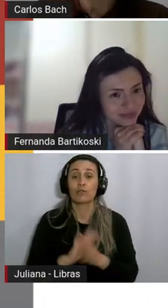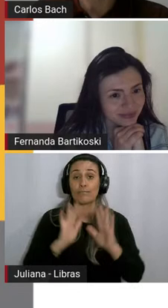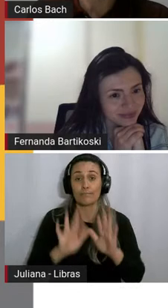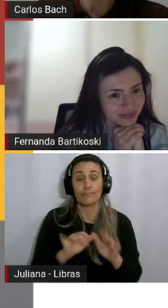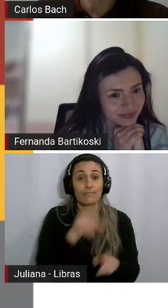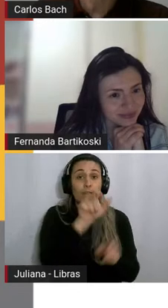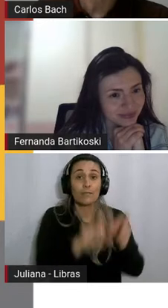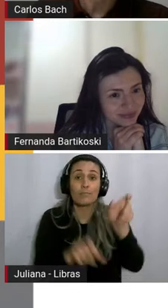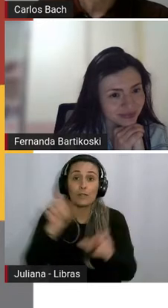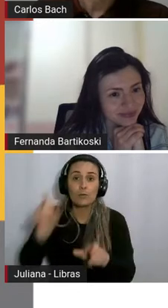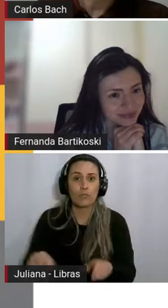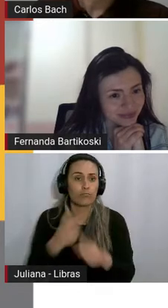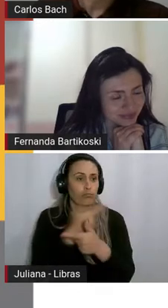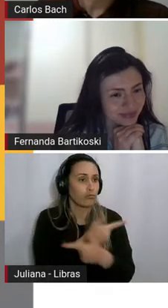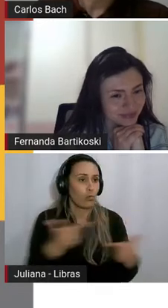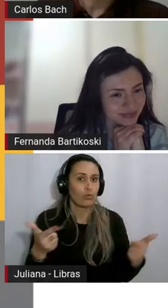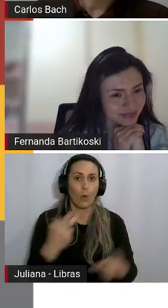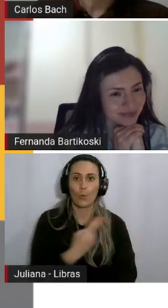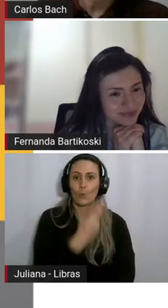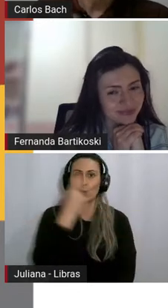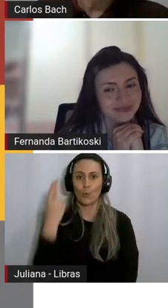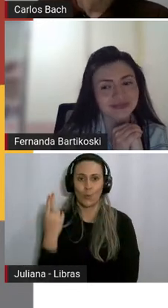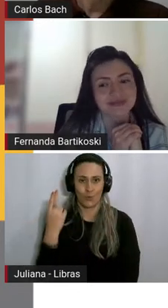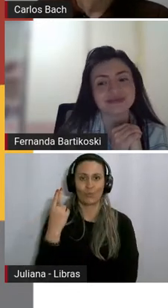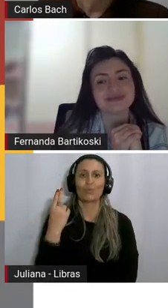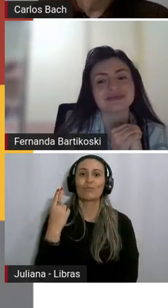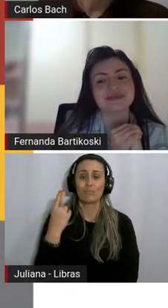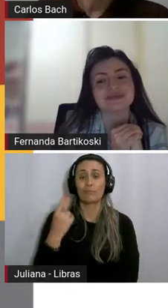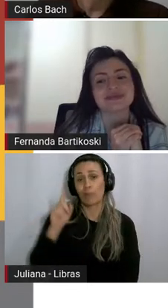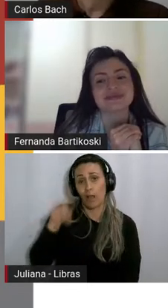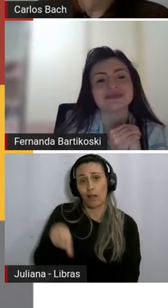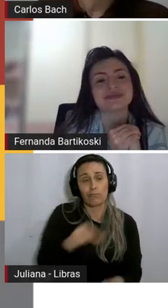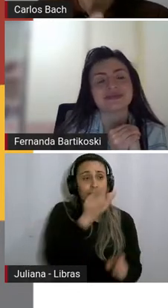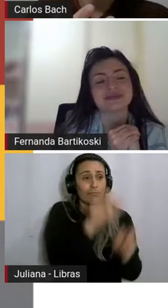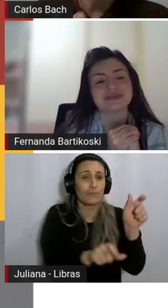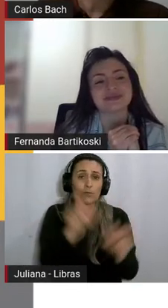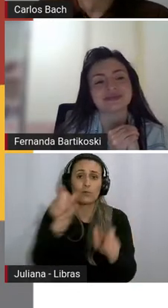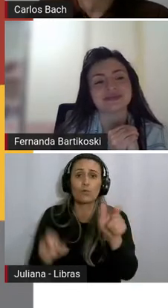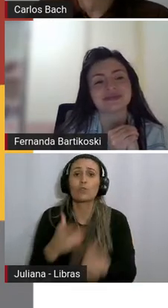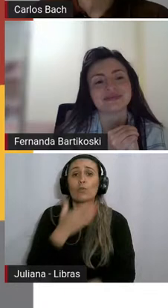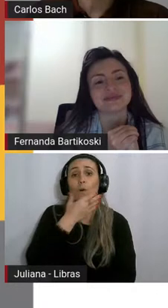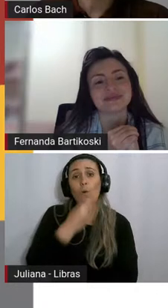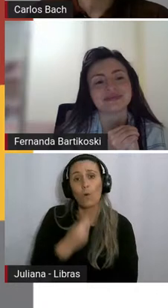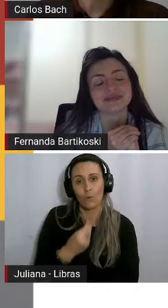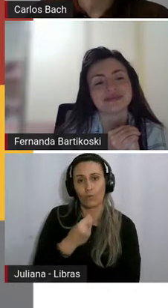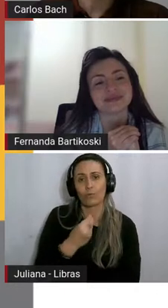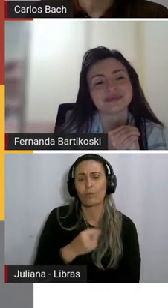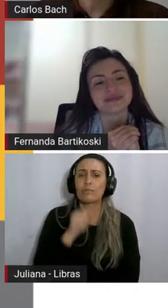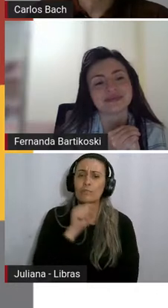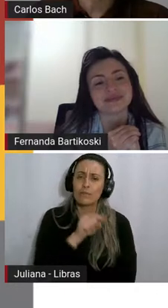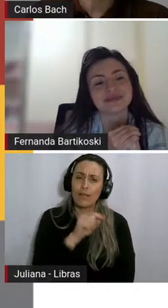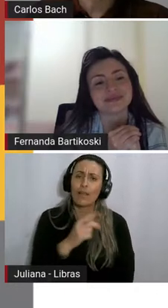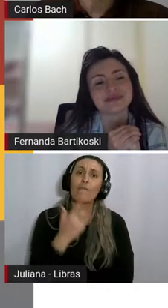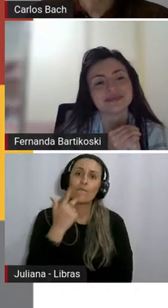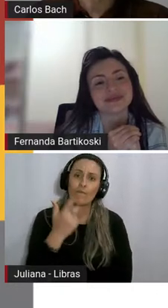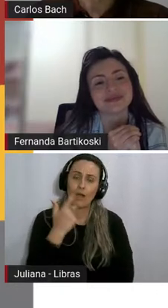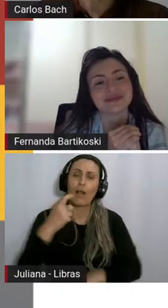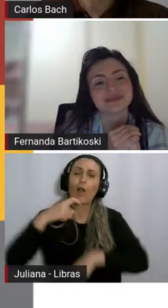também não têm nome, né? São os homens. E ele até vai falar em determinado momento da